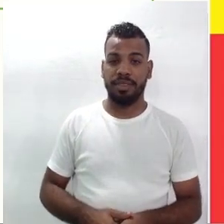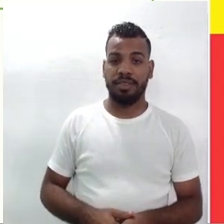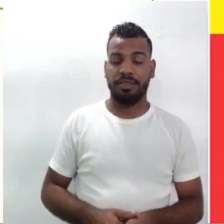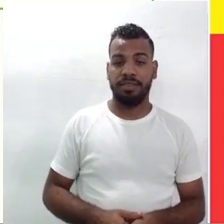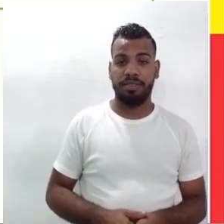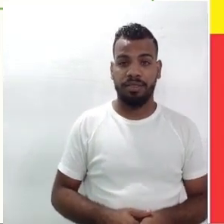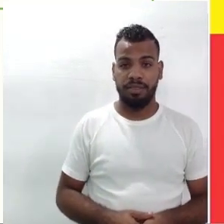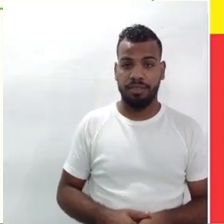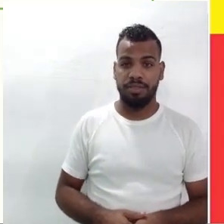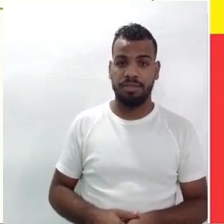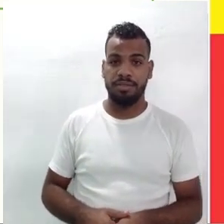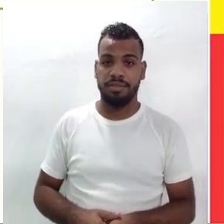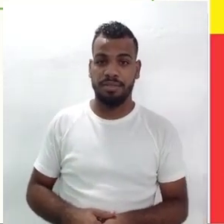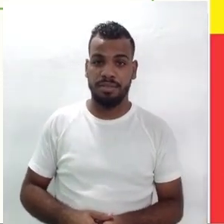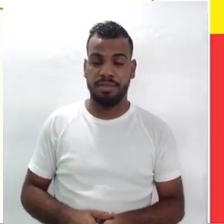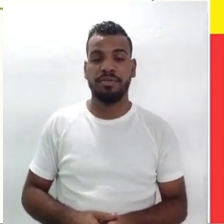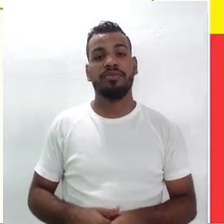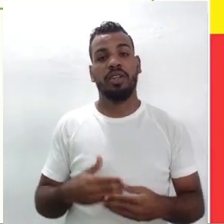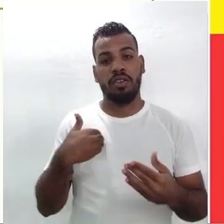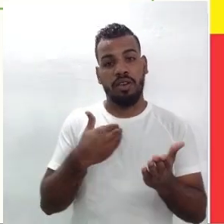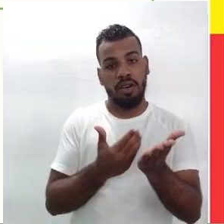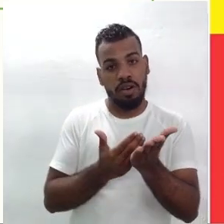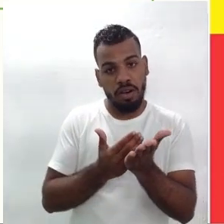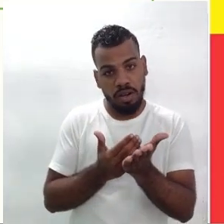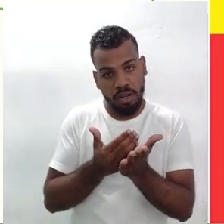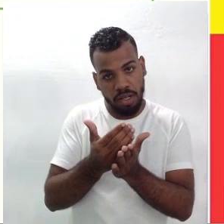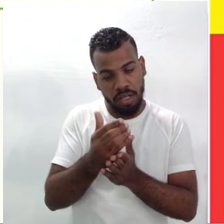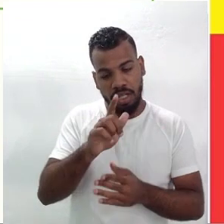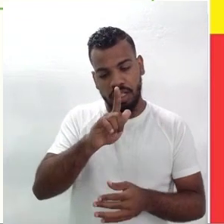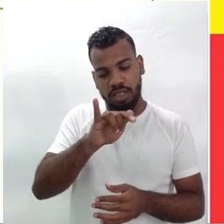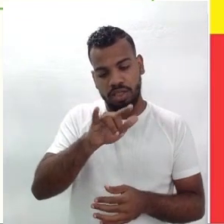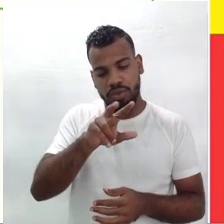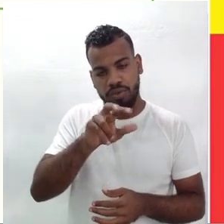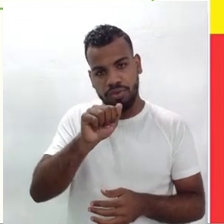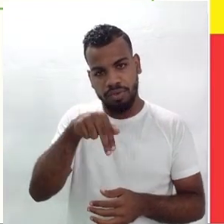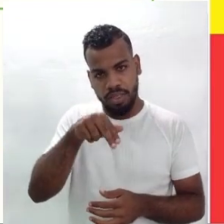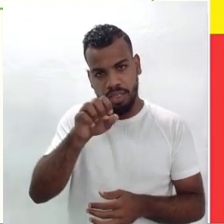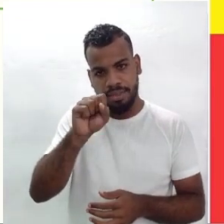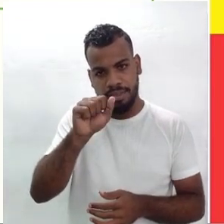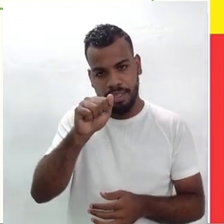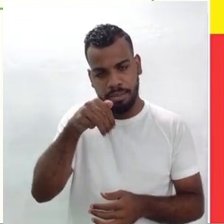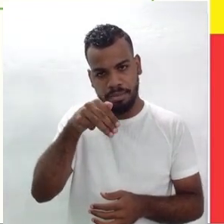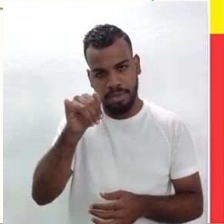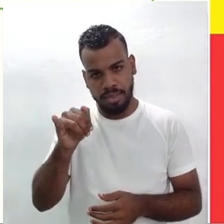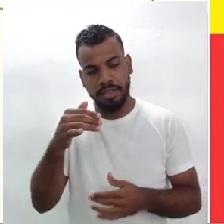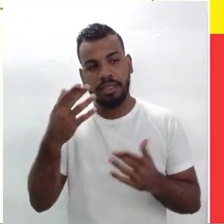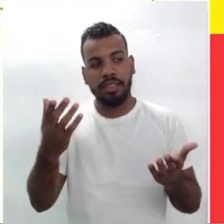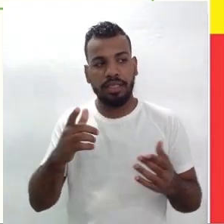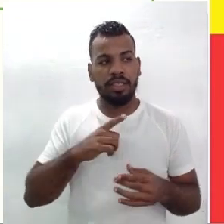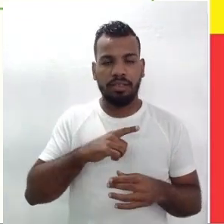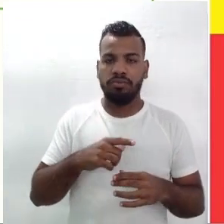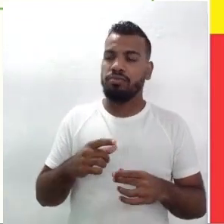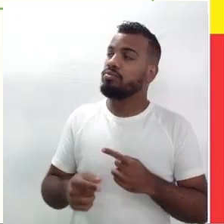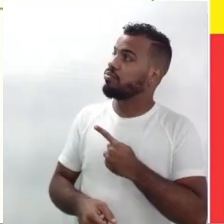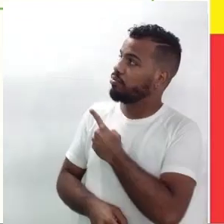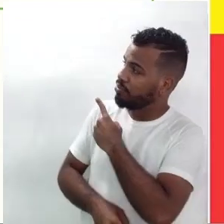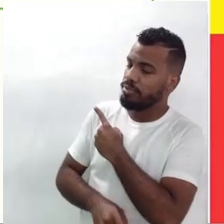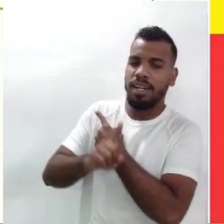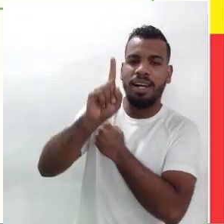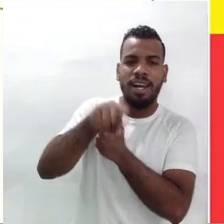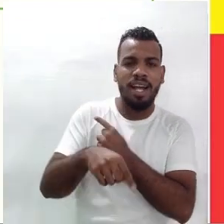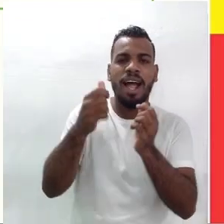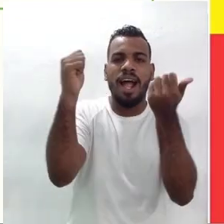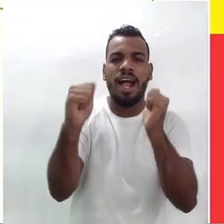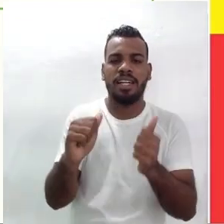Aí eu já vou entrar na produção de Gilman Samir, porque não exatamente a obra ali, mas a estilografura que está ali presente,